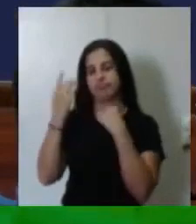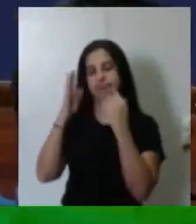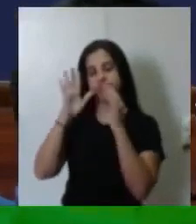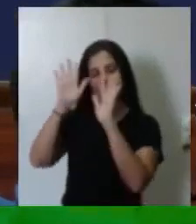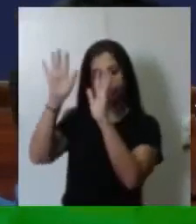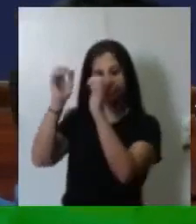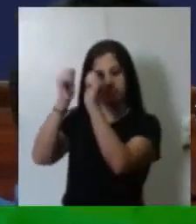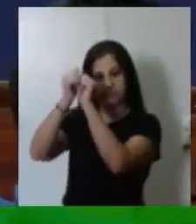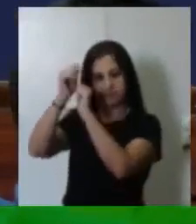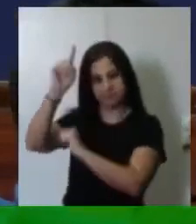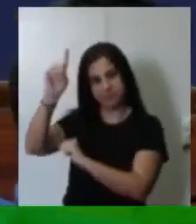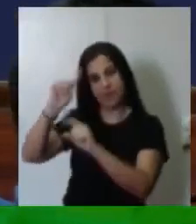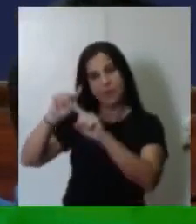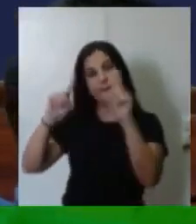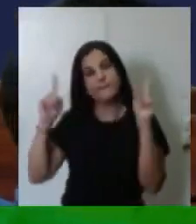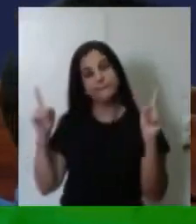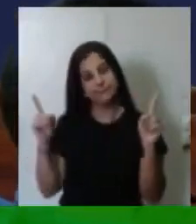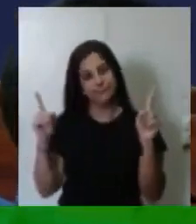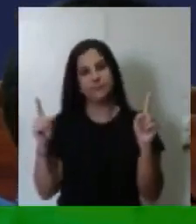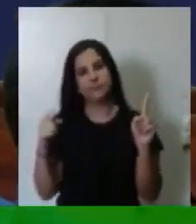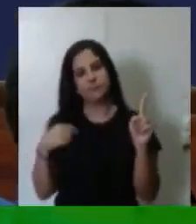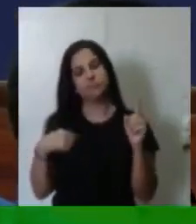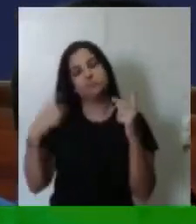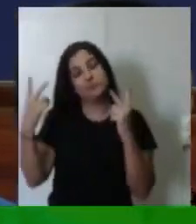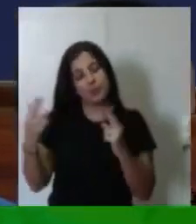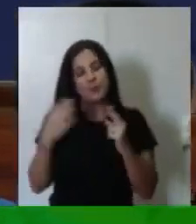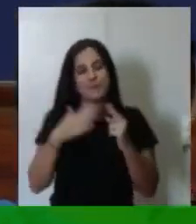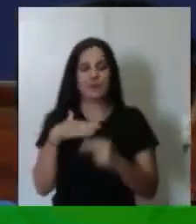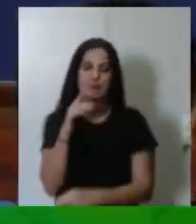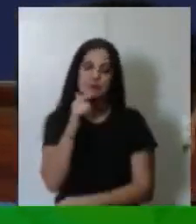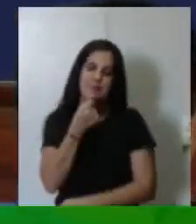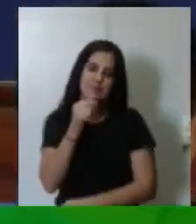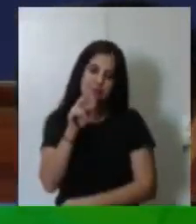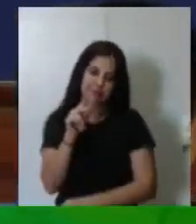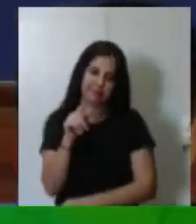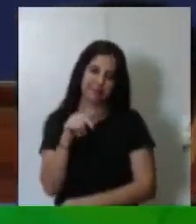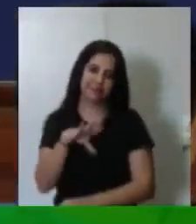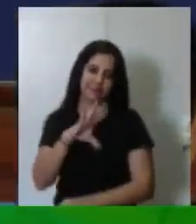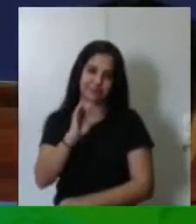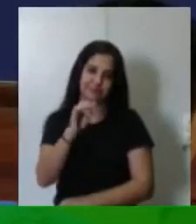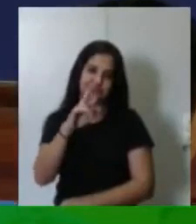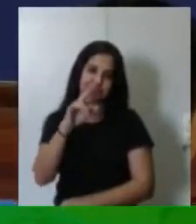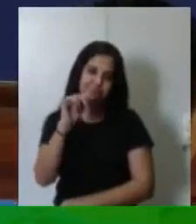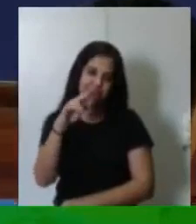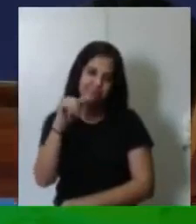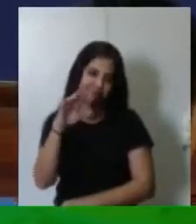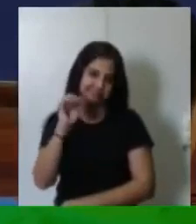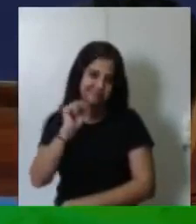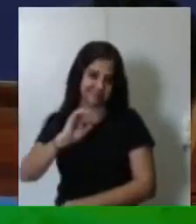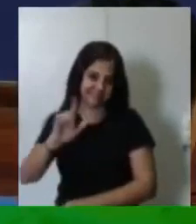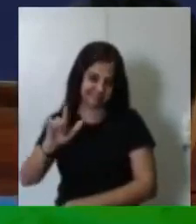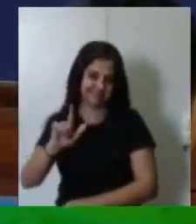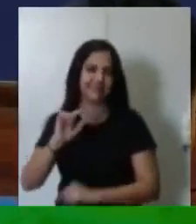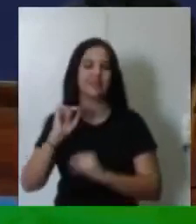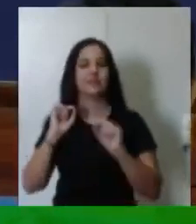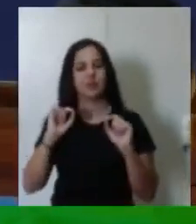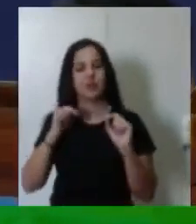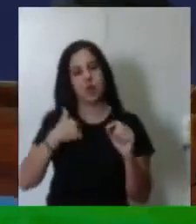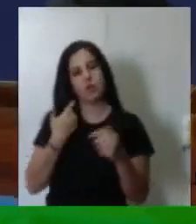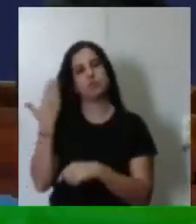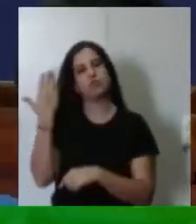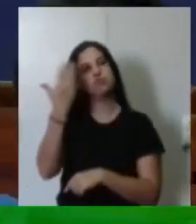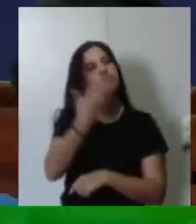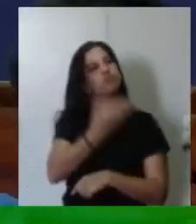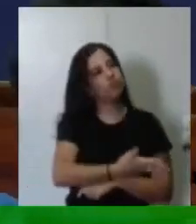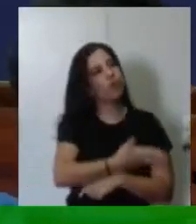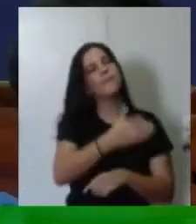como o próprio meu irmão Chaparral. Eu fui para casa, confiei no meu talento, estudei